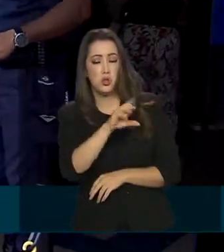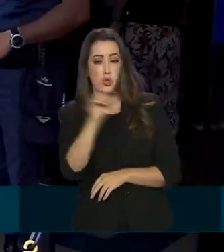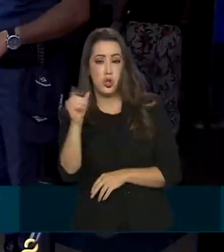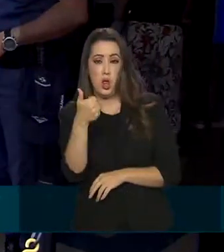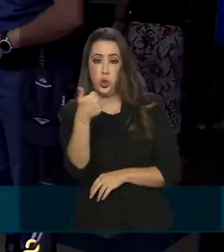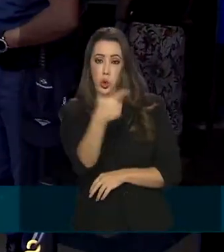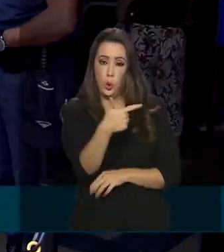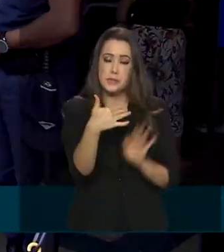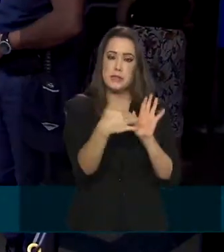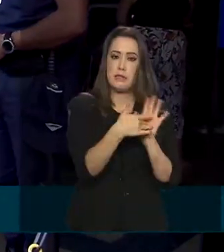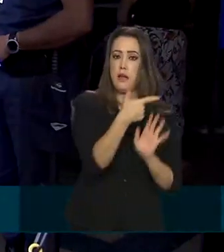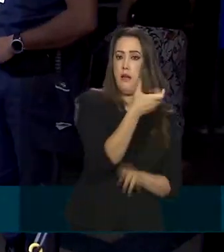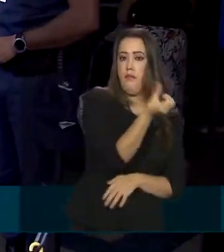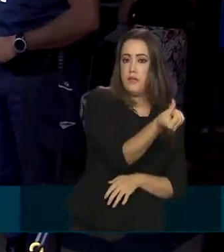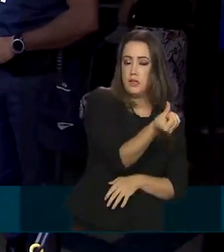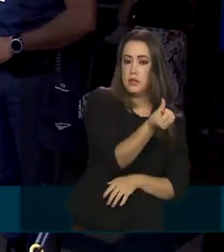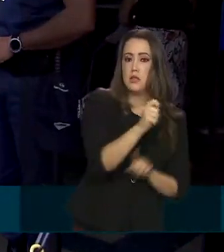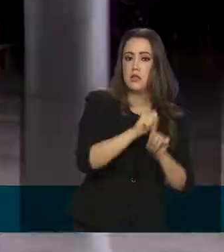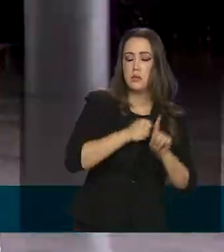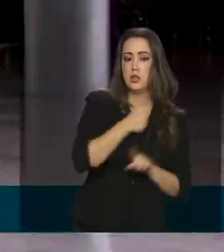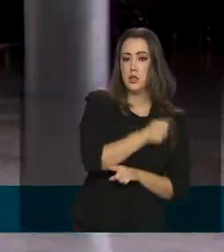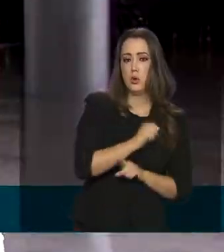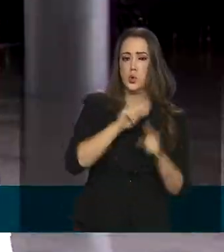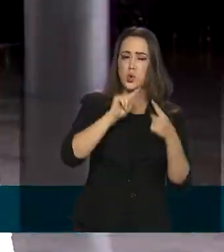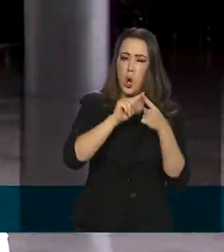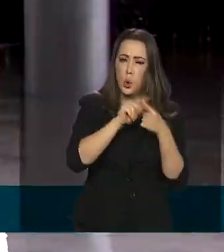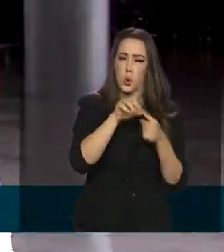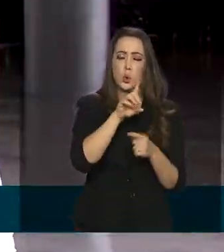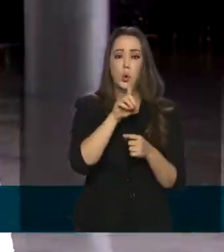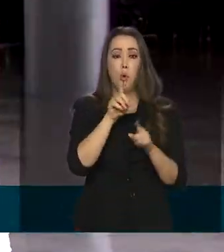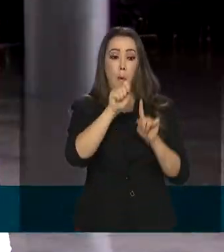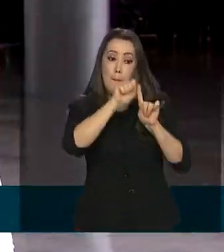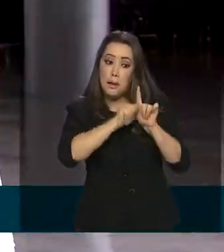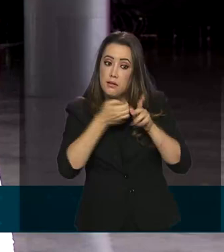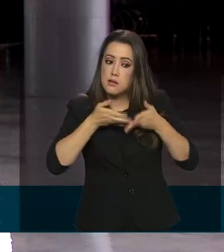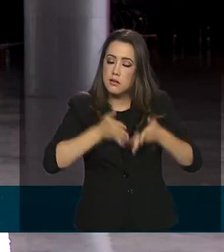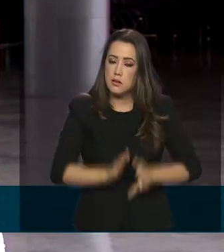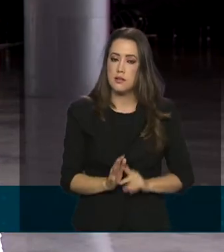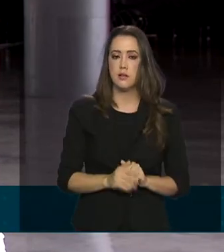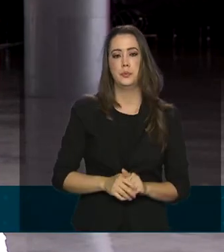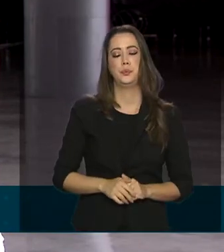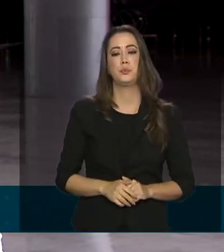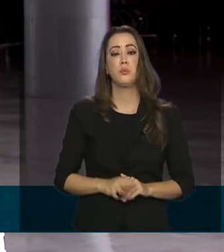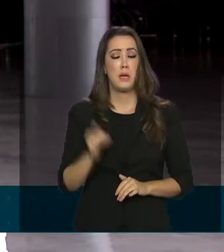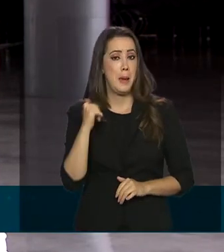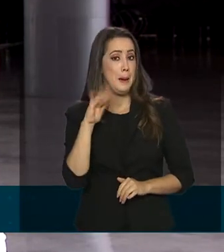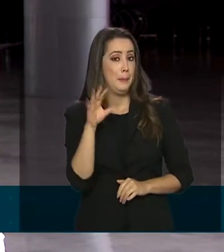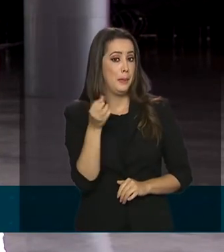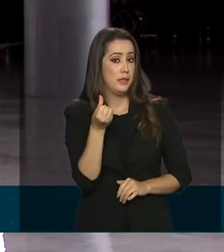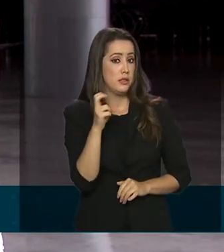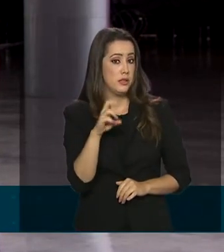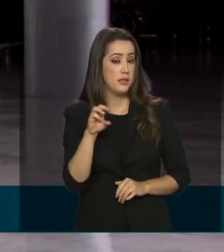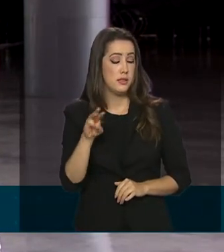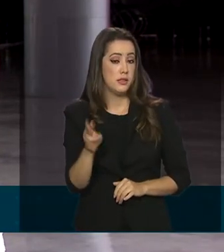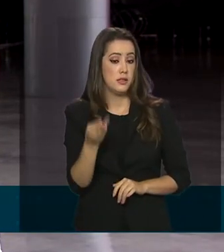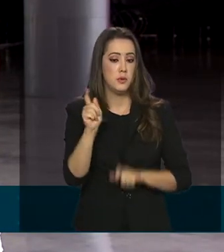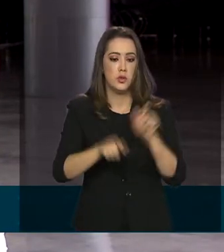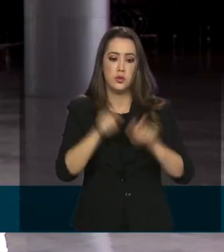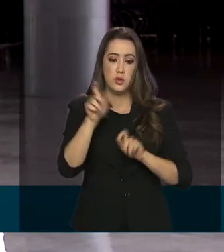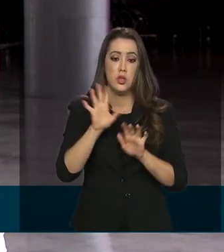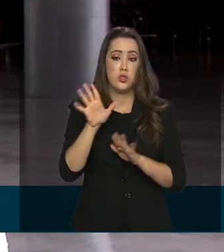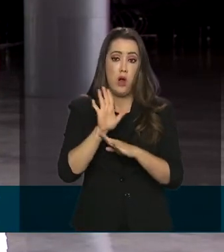agosto, conforme o mês de nascimento. Mais de 65 milhões de brasileiros já receberam esse auxílio,